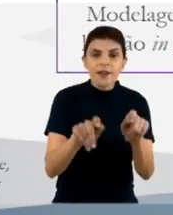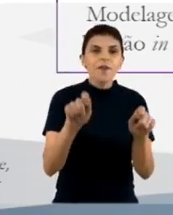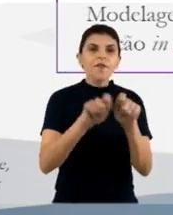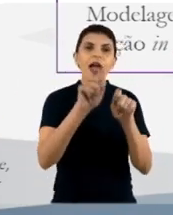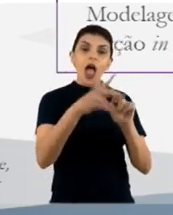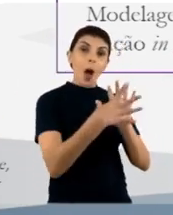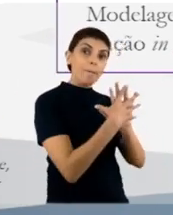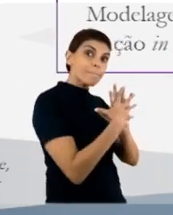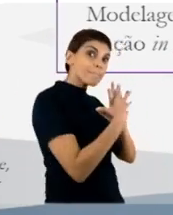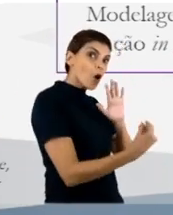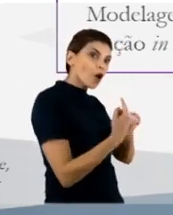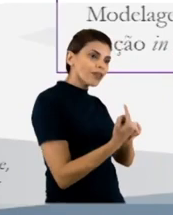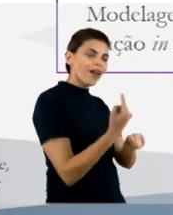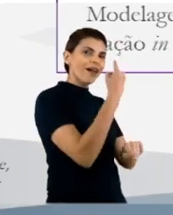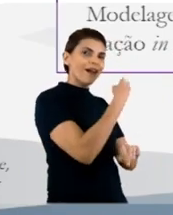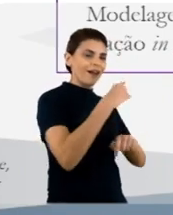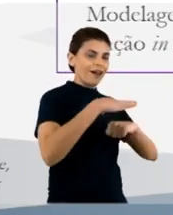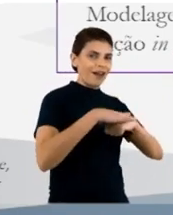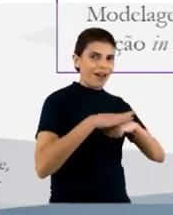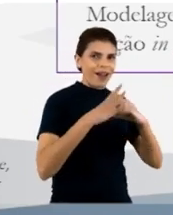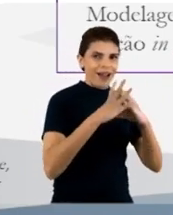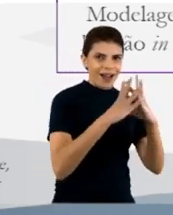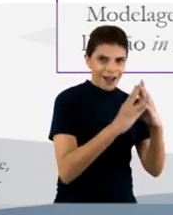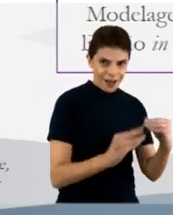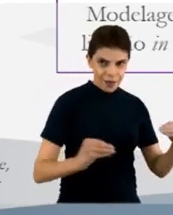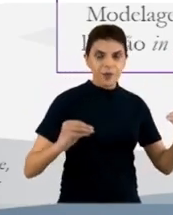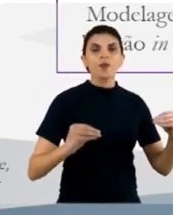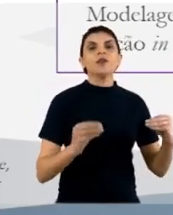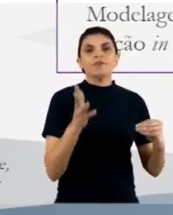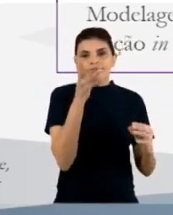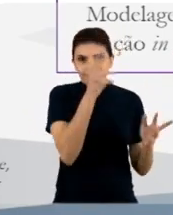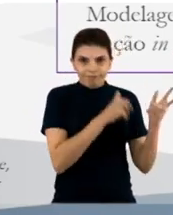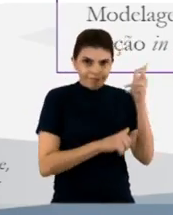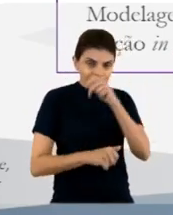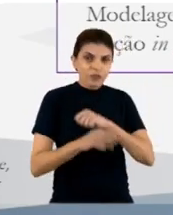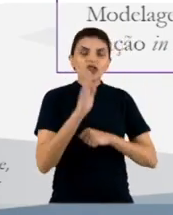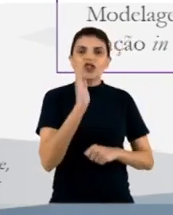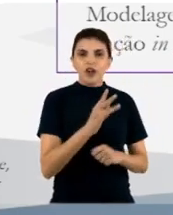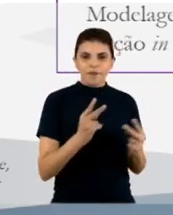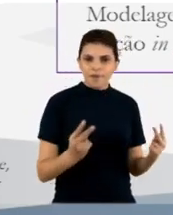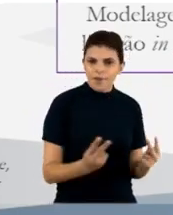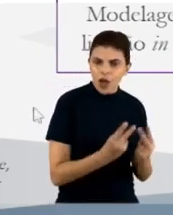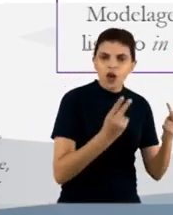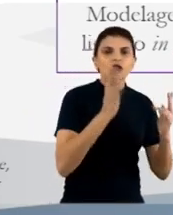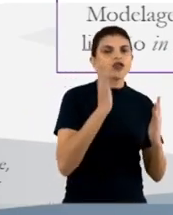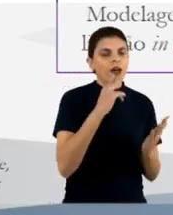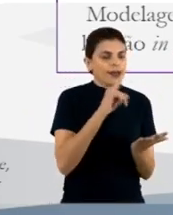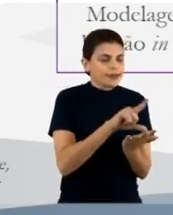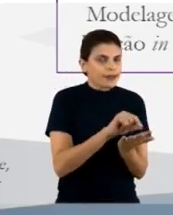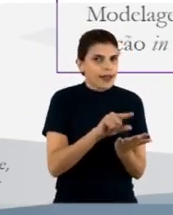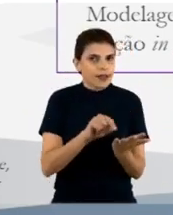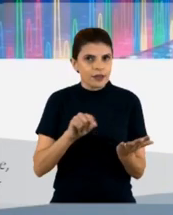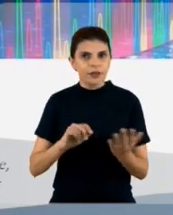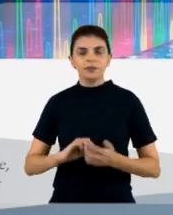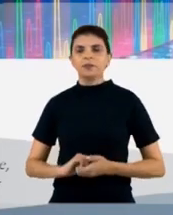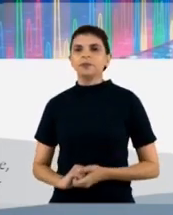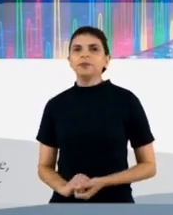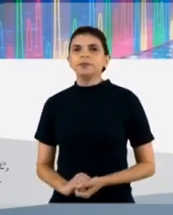modelagem daqueles anticorpos que foram enriquecidos e foram selecionados